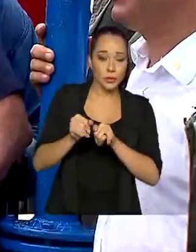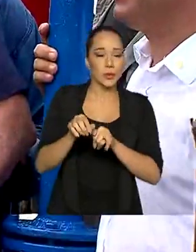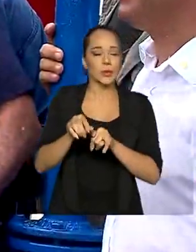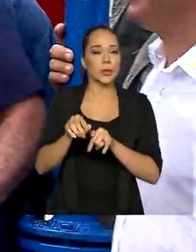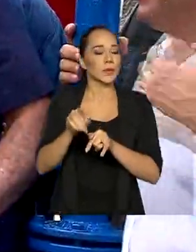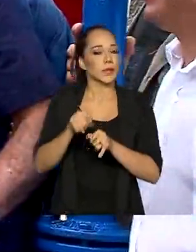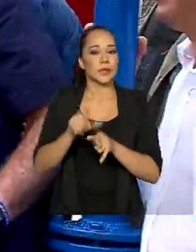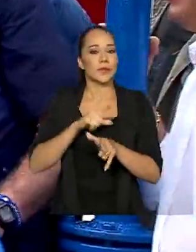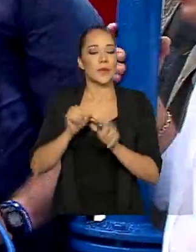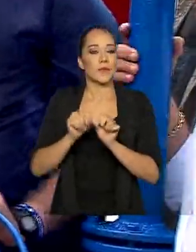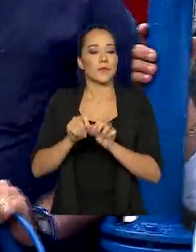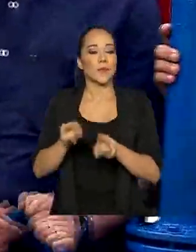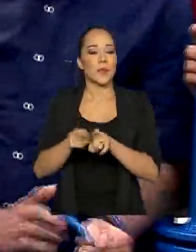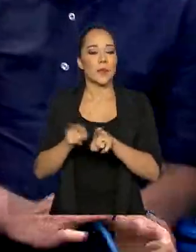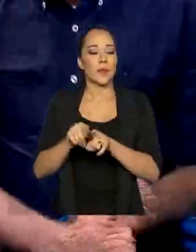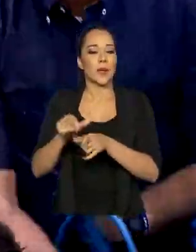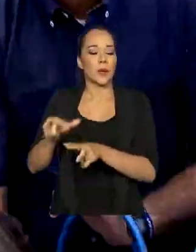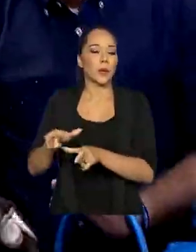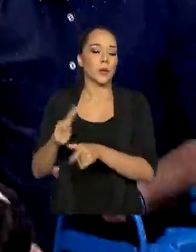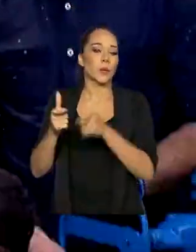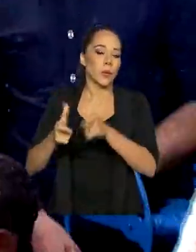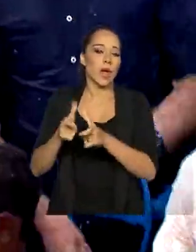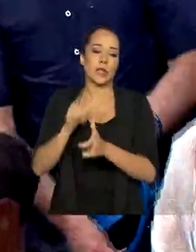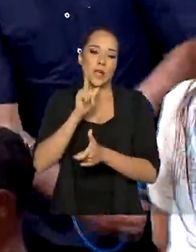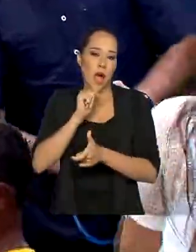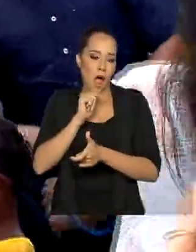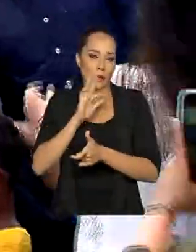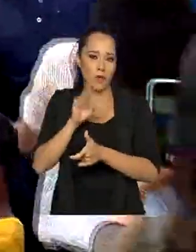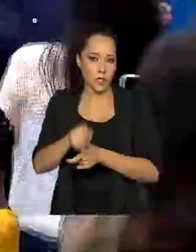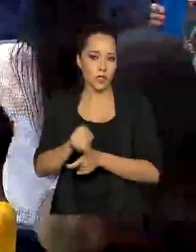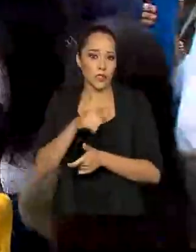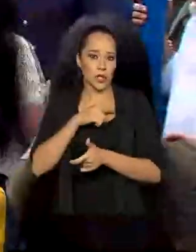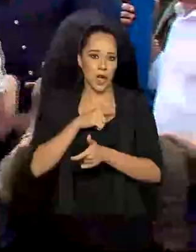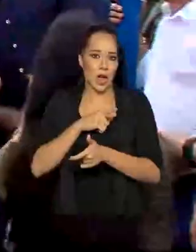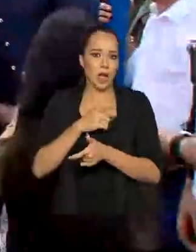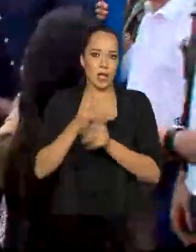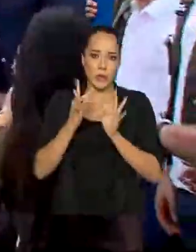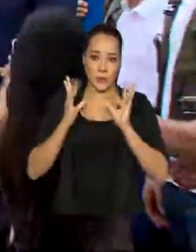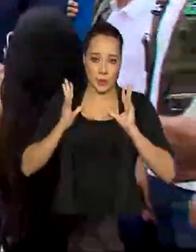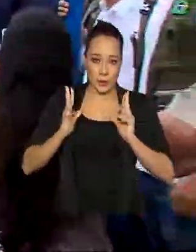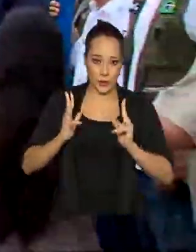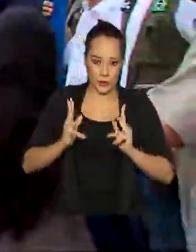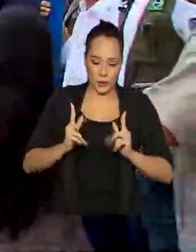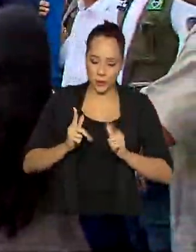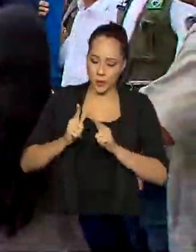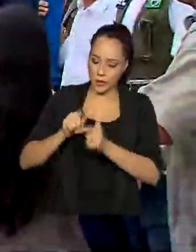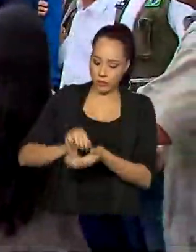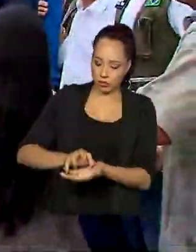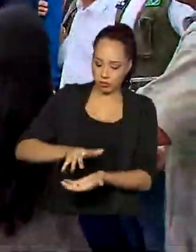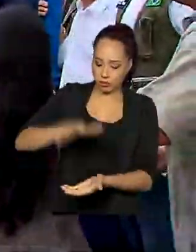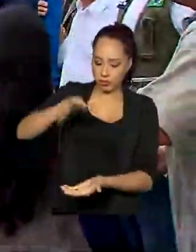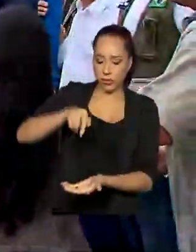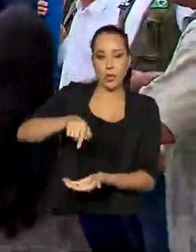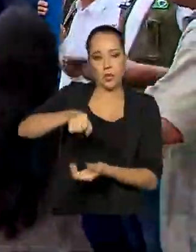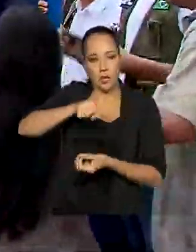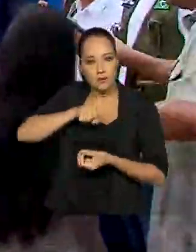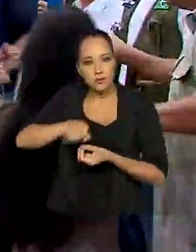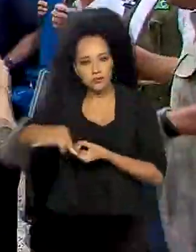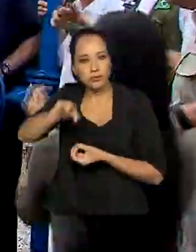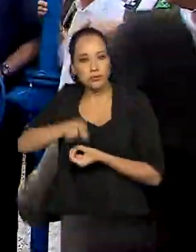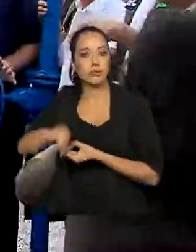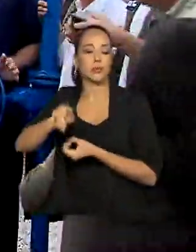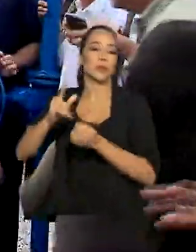foi construída também uma adutora de água tratada, já então saindo da estação, para o fornecimento aos usuários,